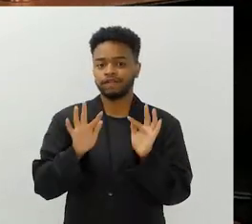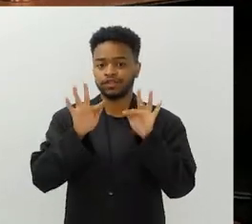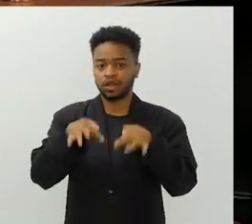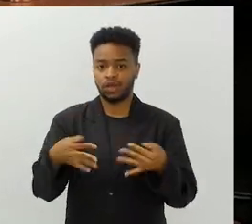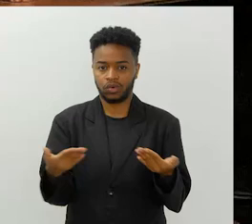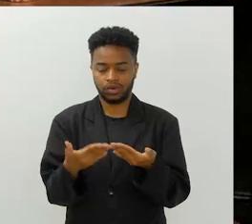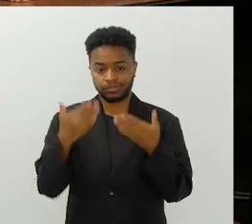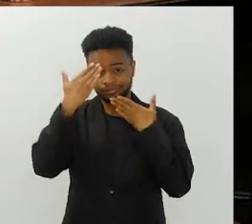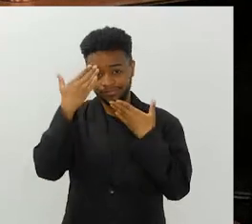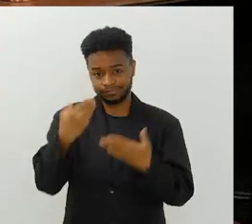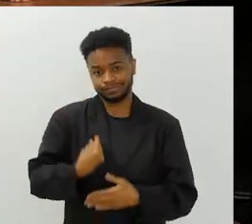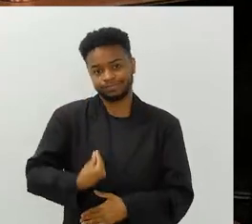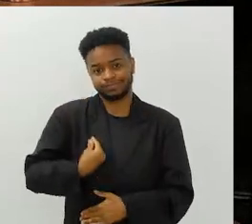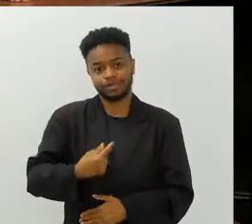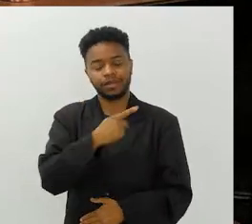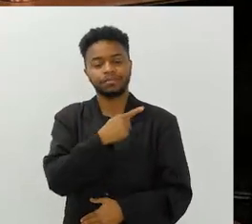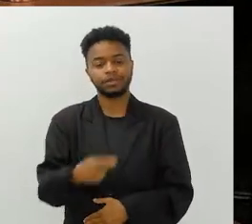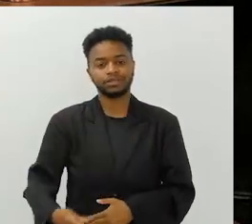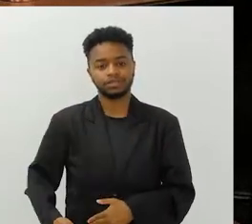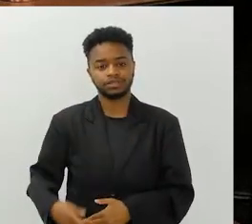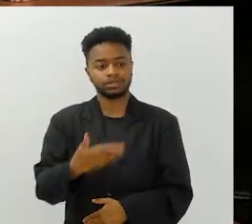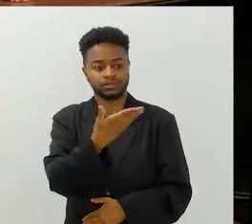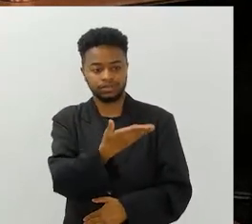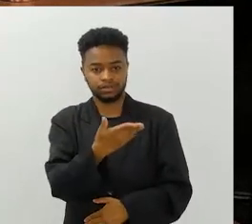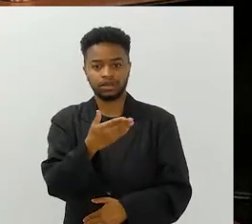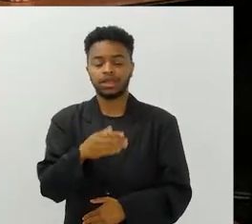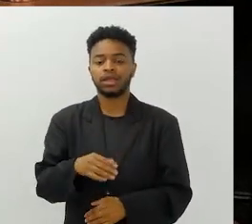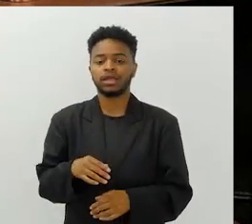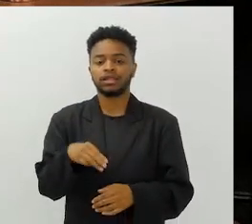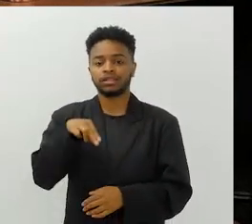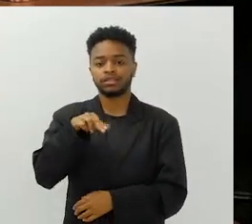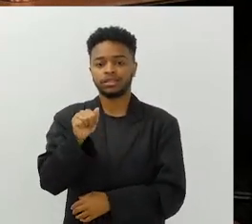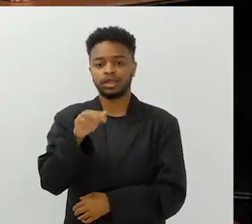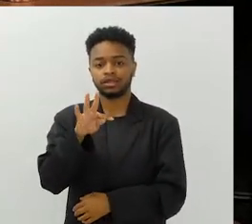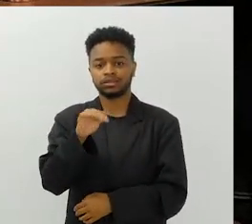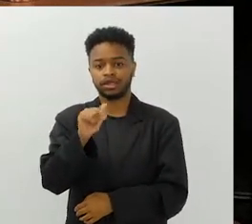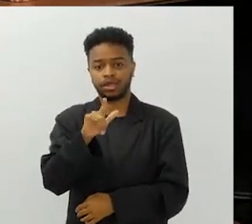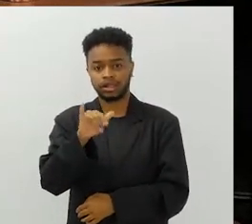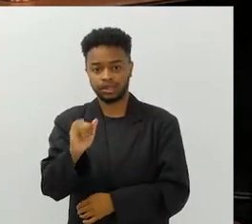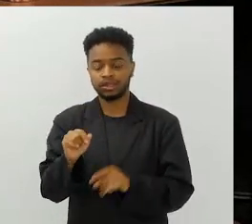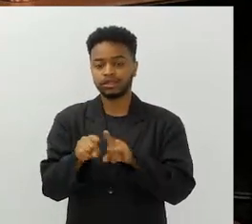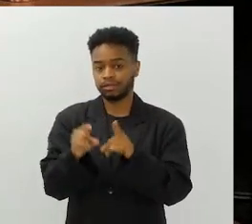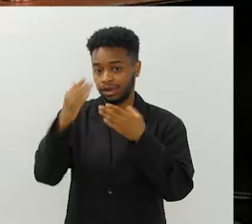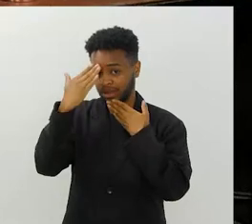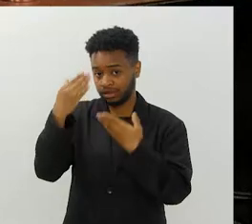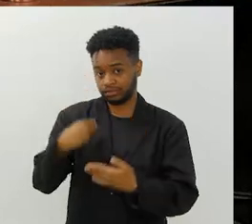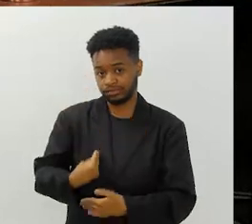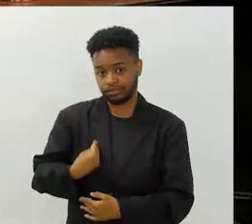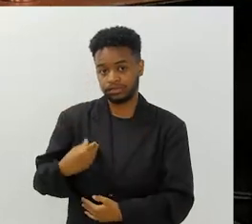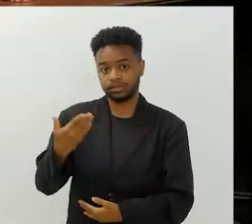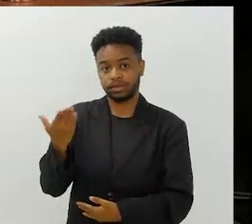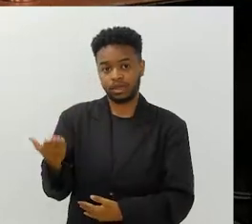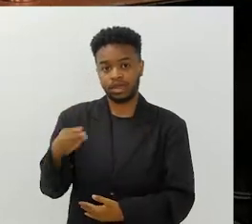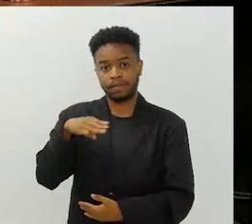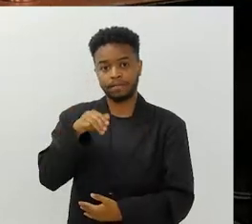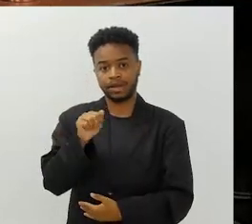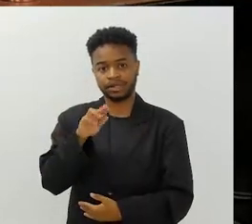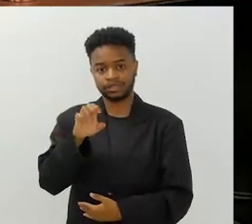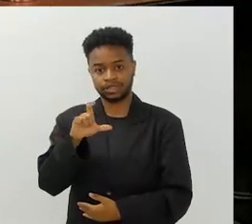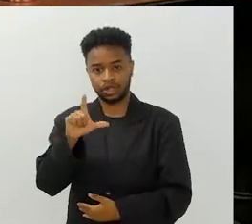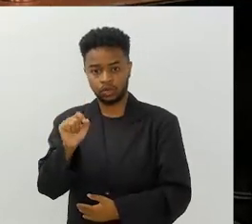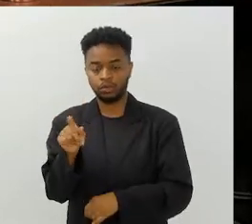Alerj Debate chegou ao fim, agradeço a presença da presidente da ONG C-Shepard Brasil, Nathalie Gil, também agradeço ao